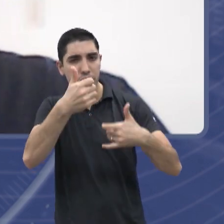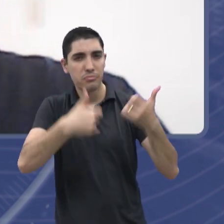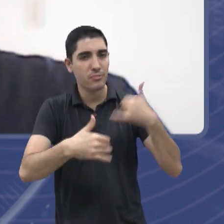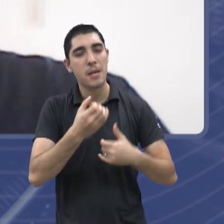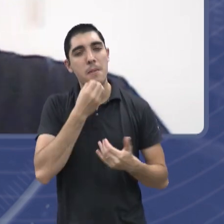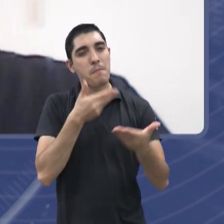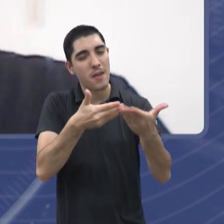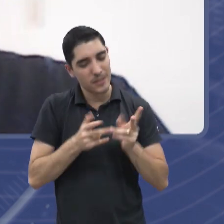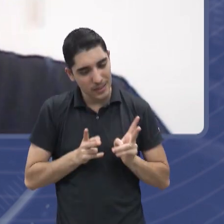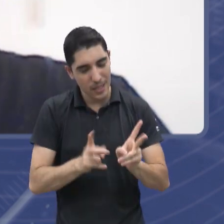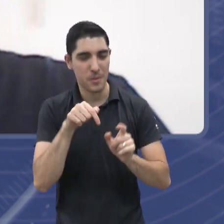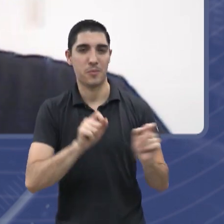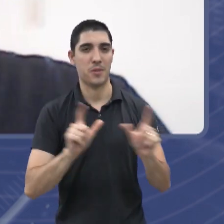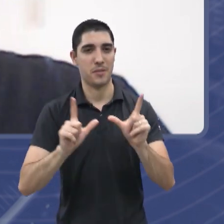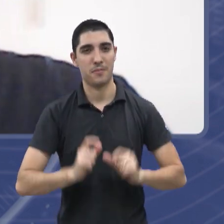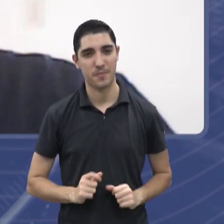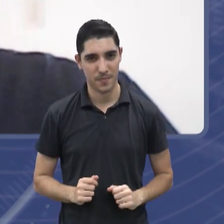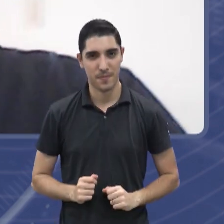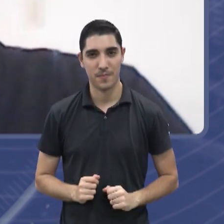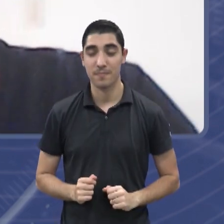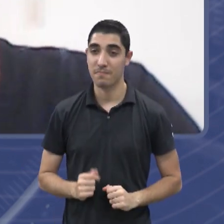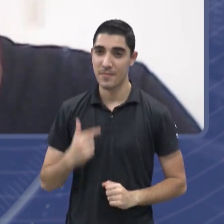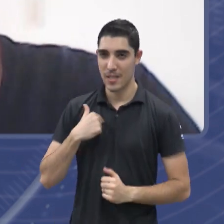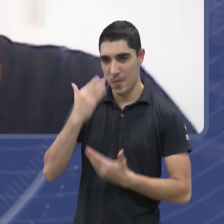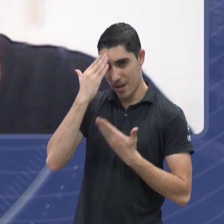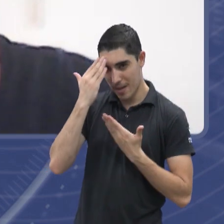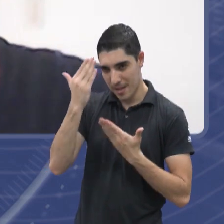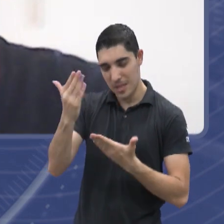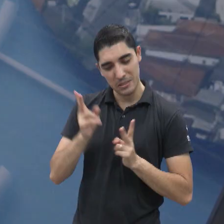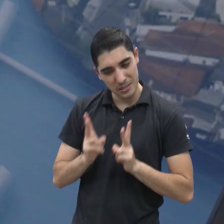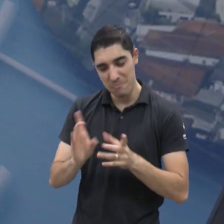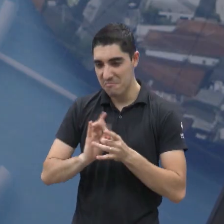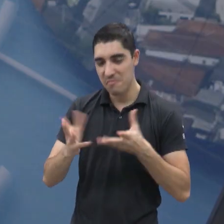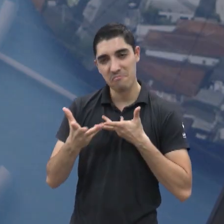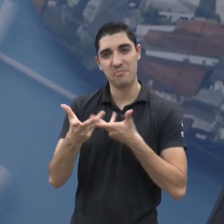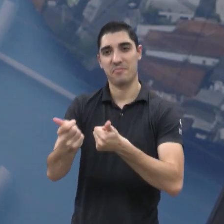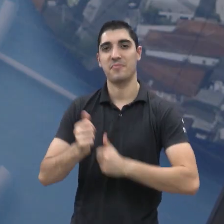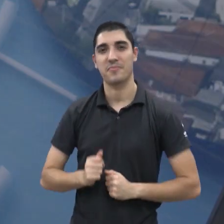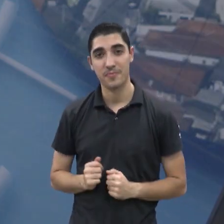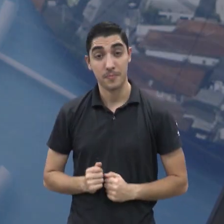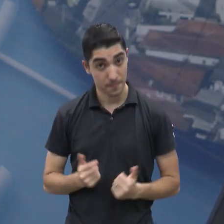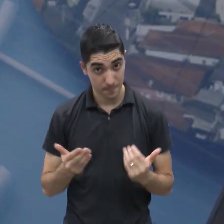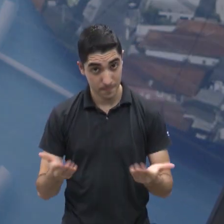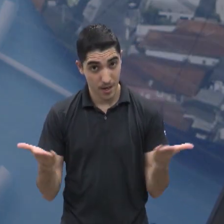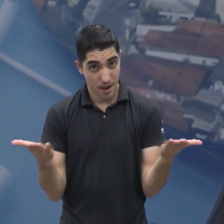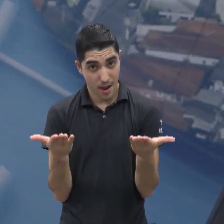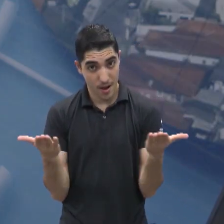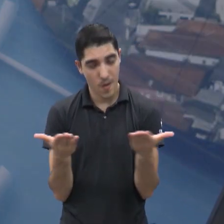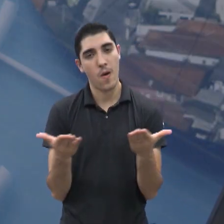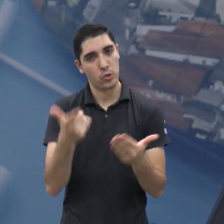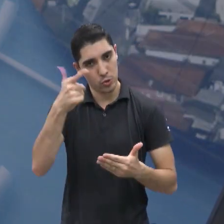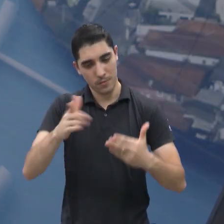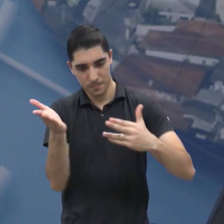bem-vindo sempre. Muito obrigado pela disposição. É isso, a gente vai pra mais uma pausa,